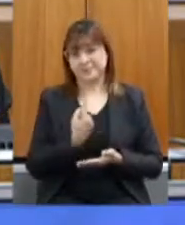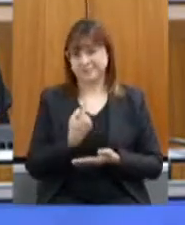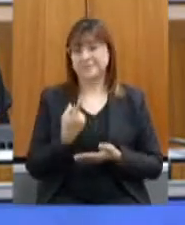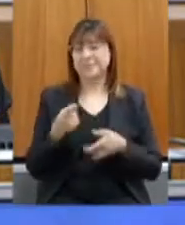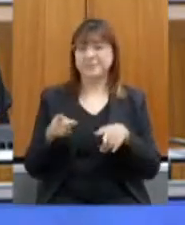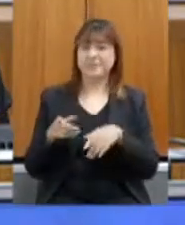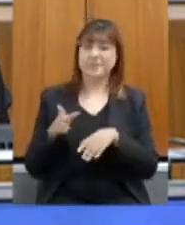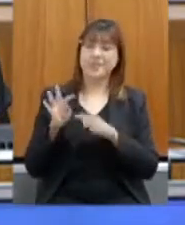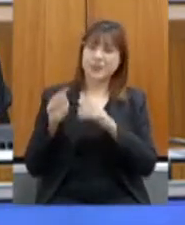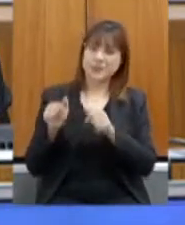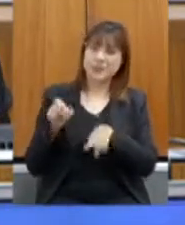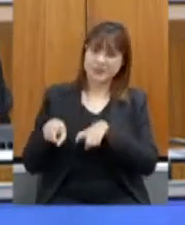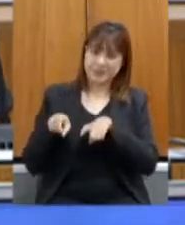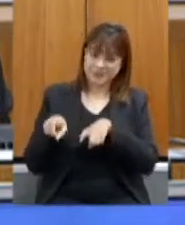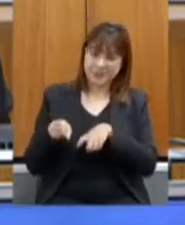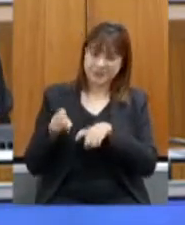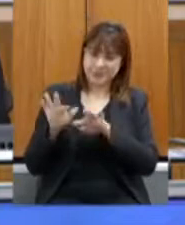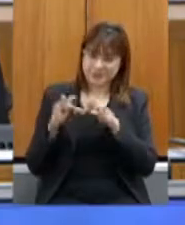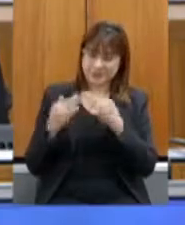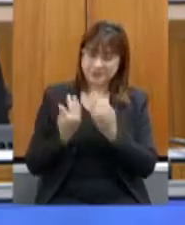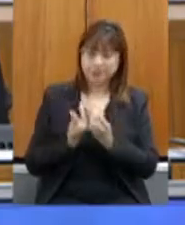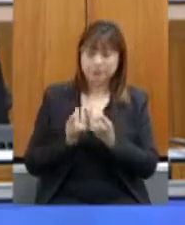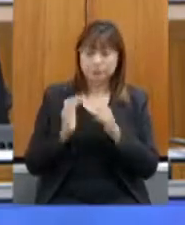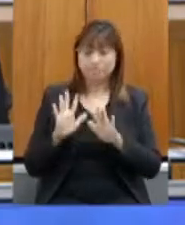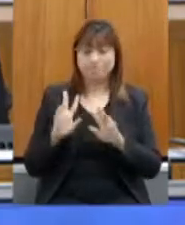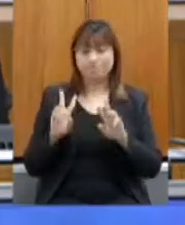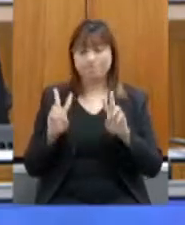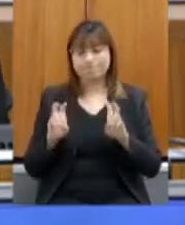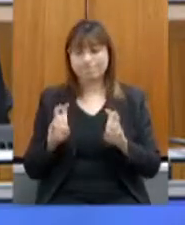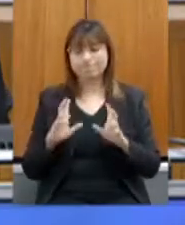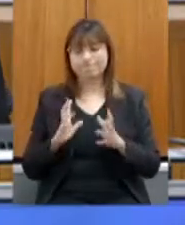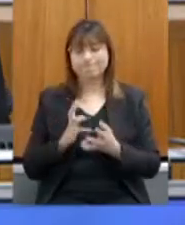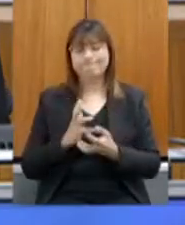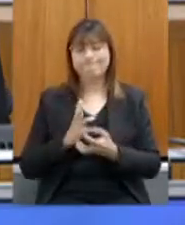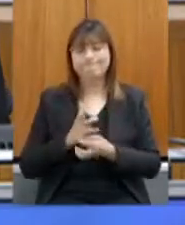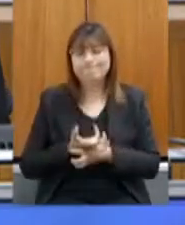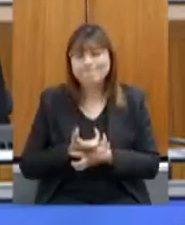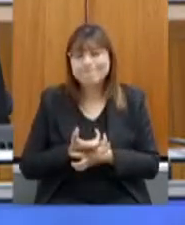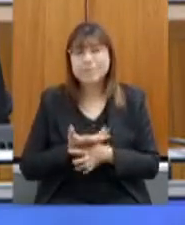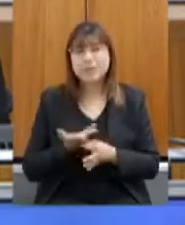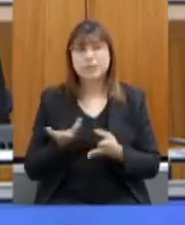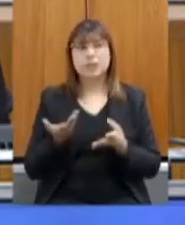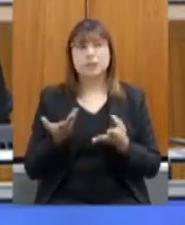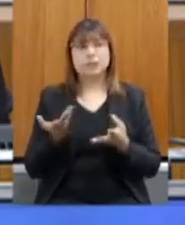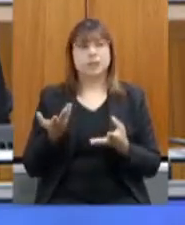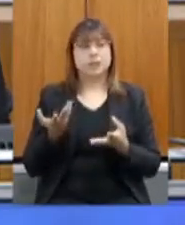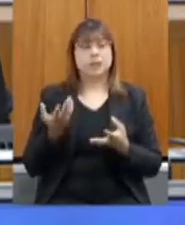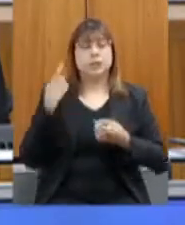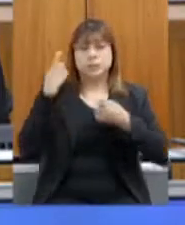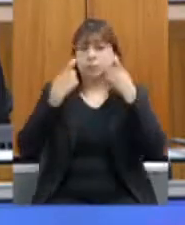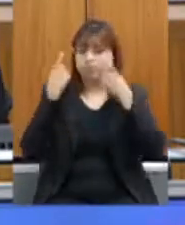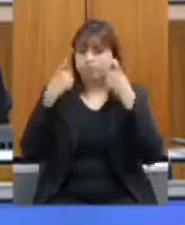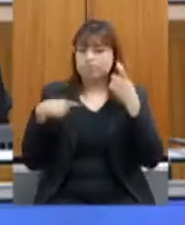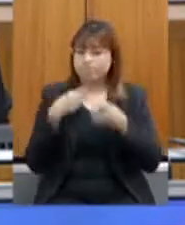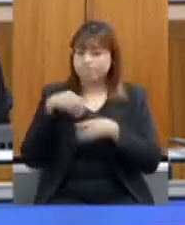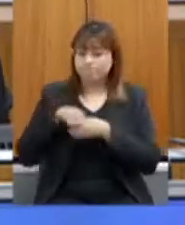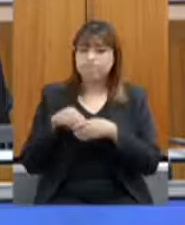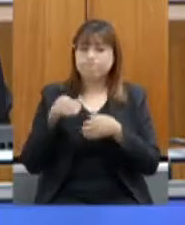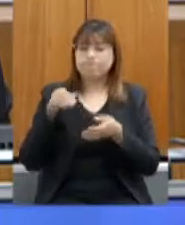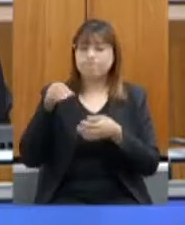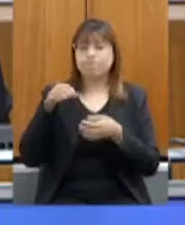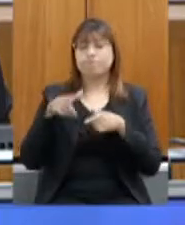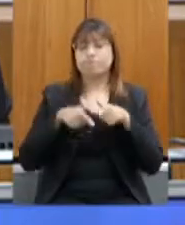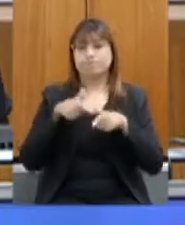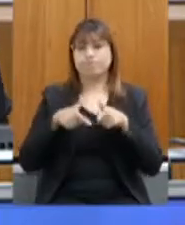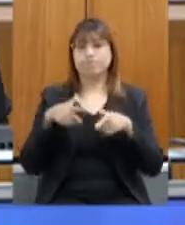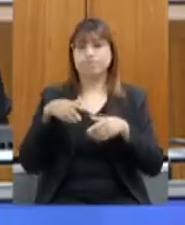familiares. em relação à seca, é uma preocupação muito grande também de toda a nossa equipe na secretaria e na